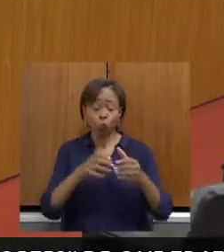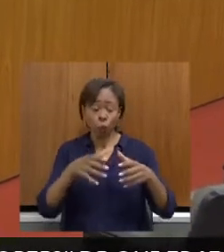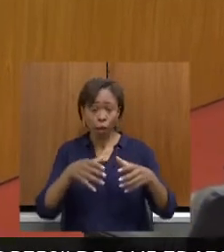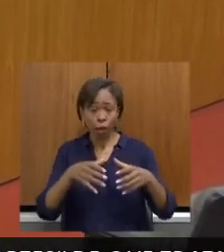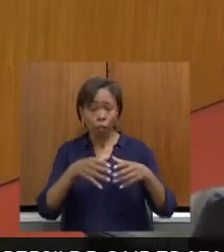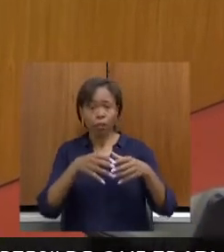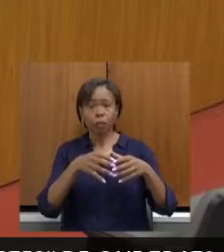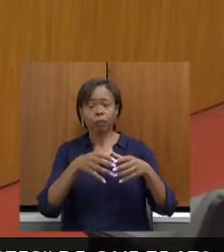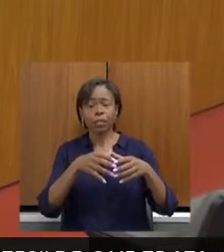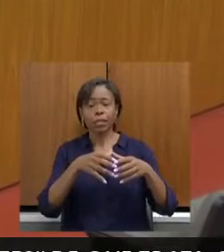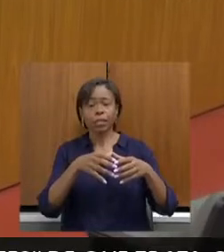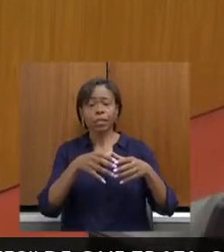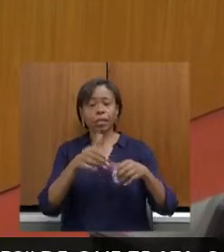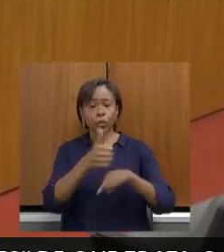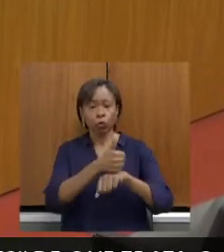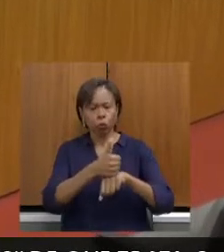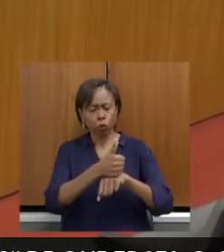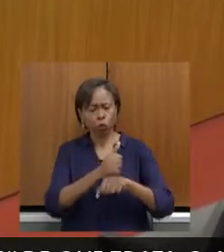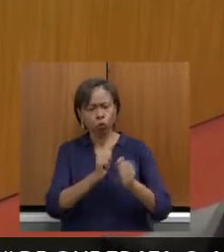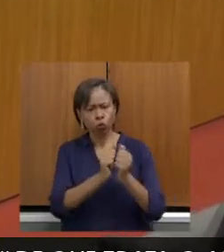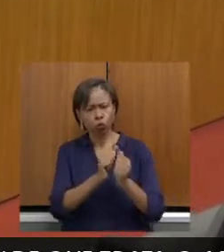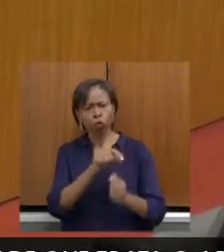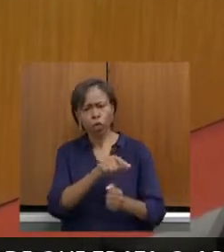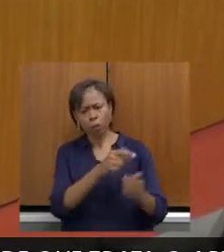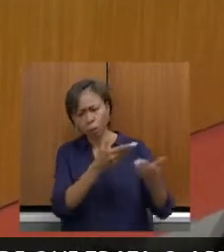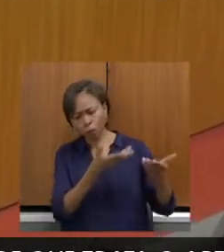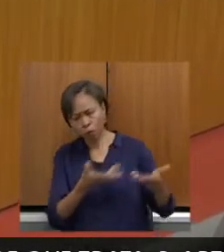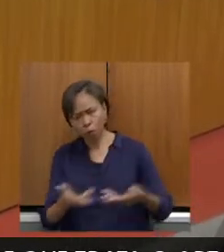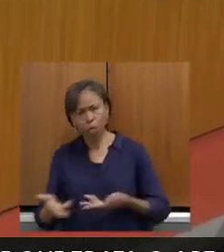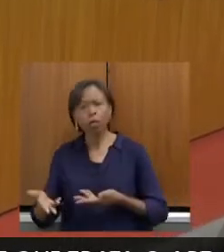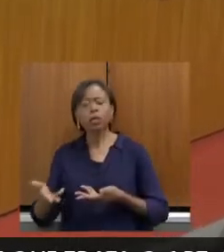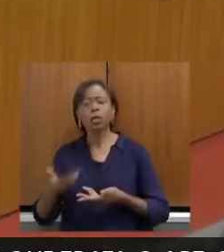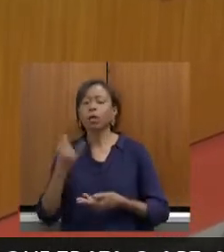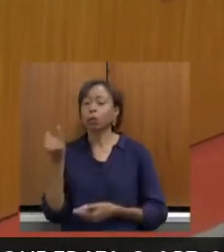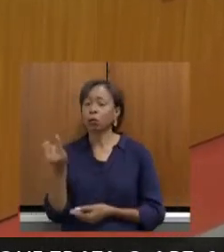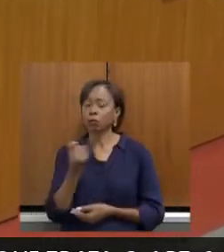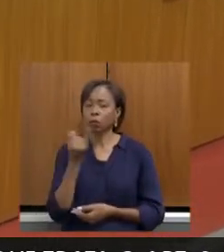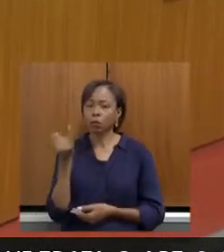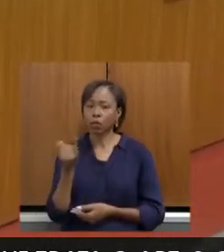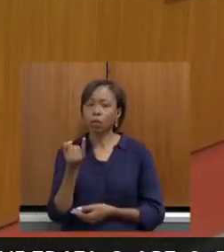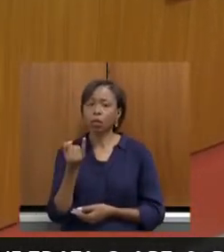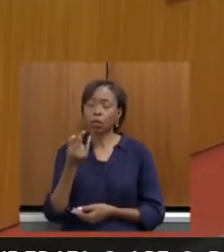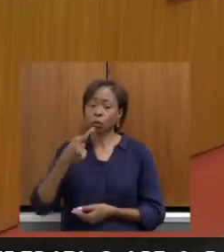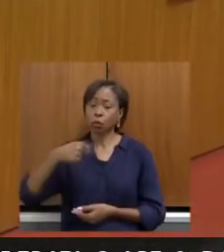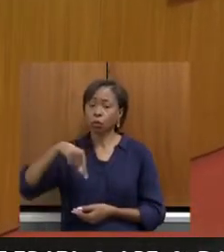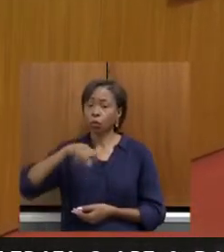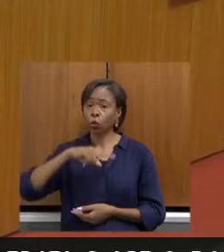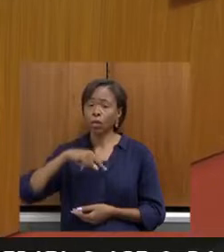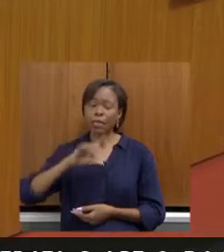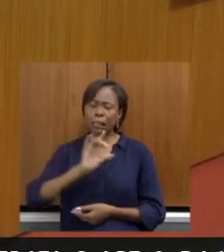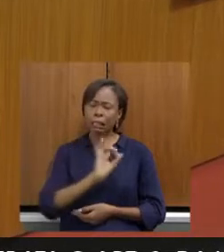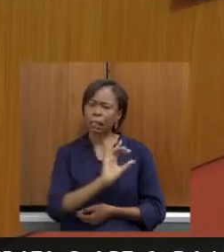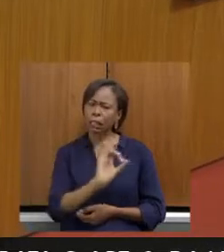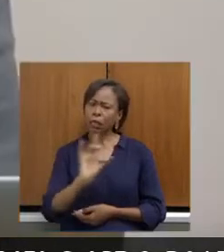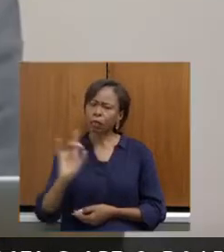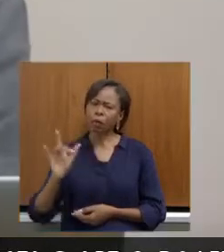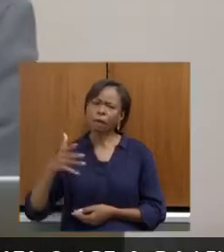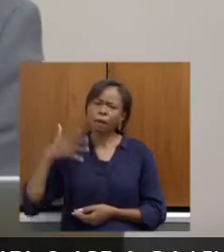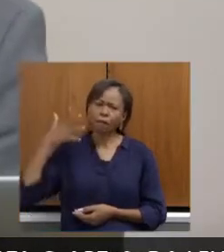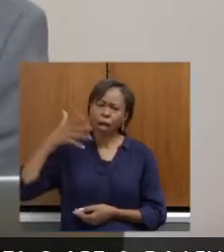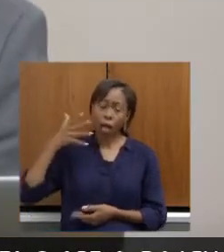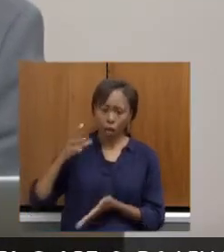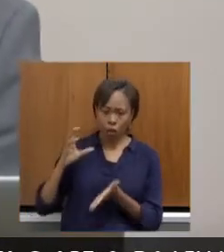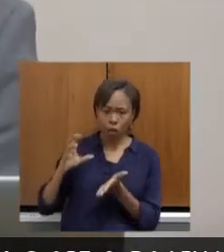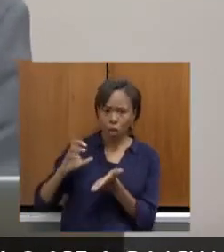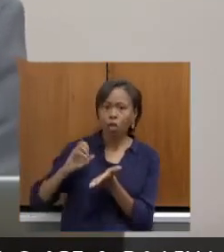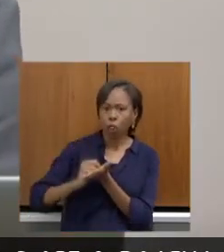isso é de muita importância para nós todos. para que a gente possa aqui tirar das falas de todos a taquigrafia que vai ficar